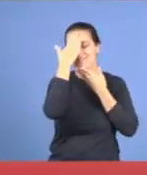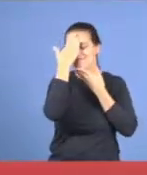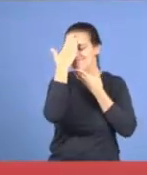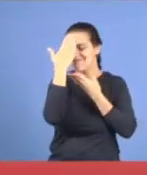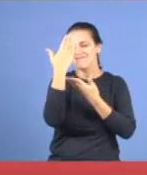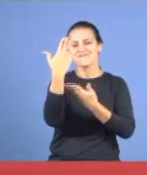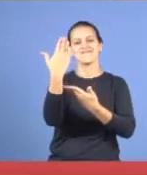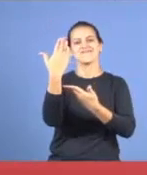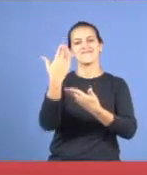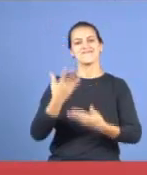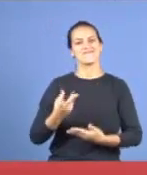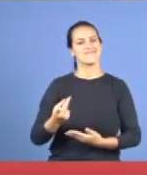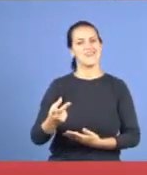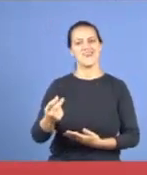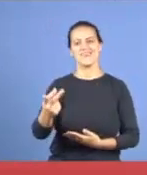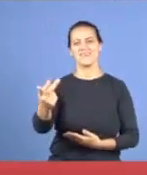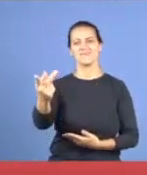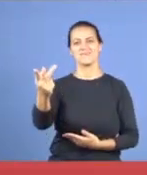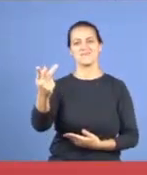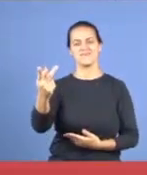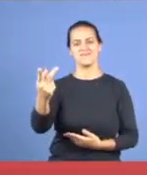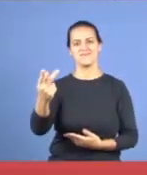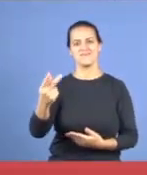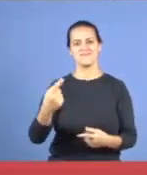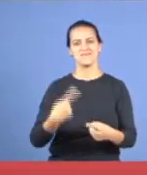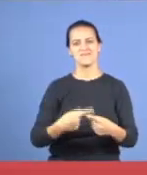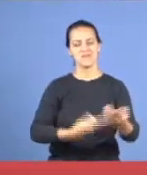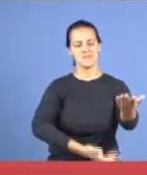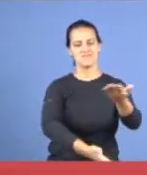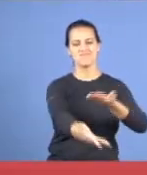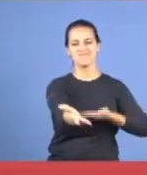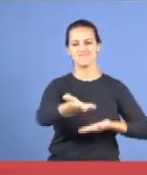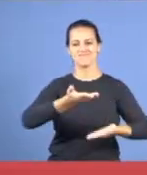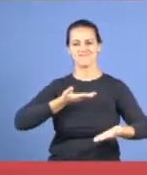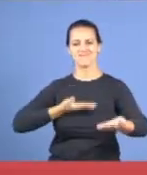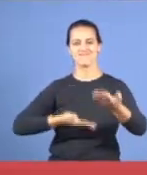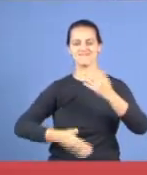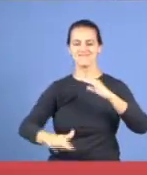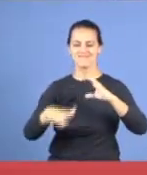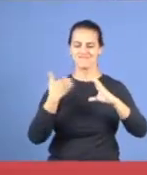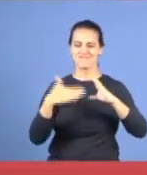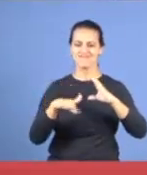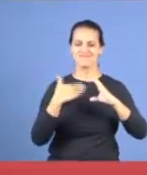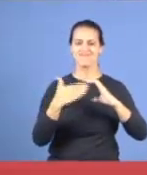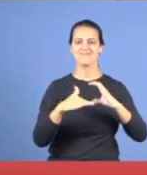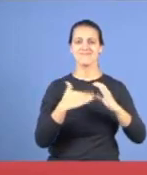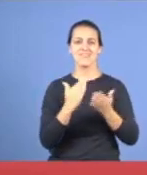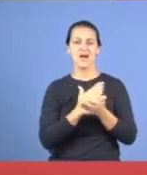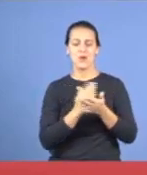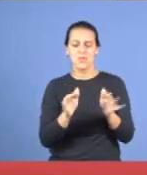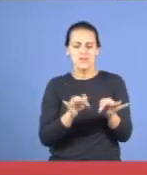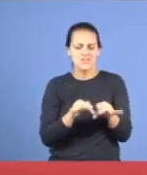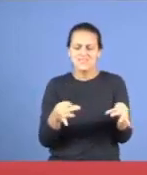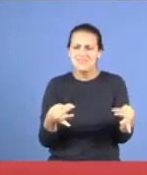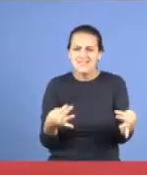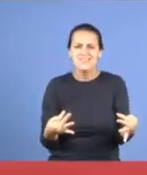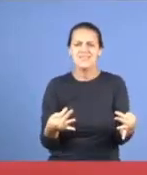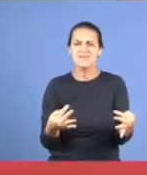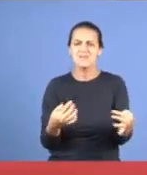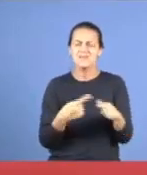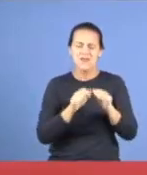eterna, pela participação, desses irmãos, da simplicidade, de alguns, mas, de uma